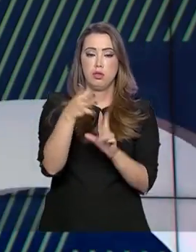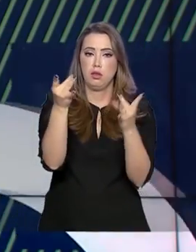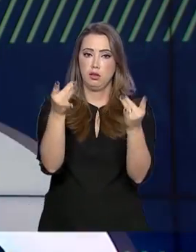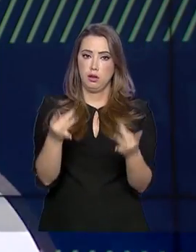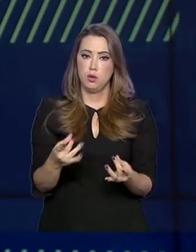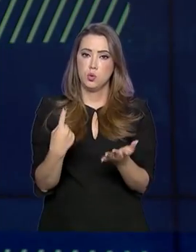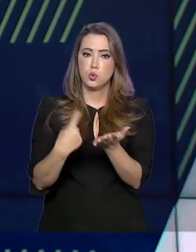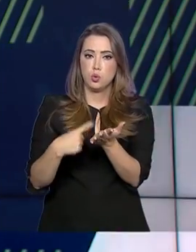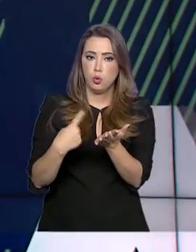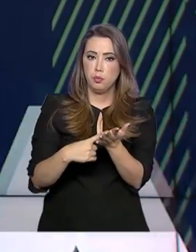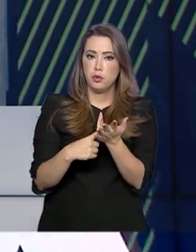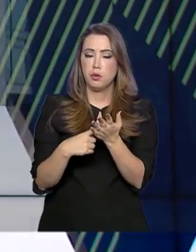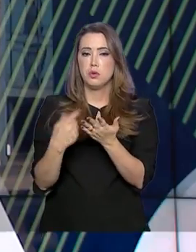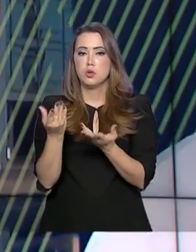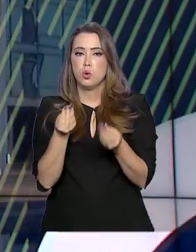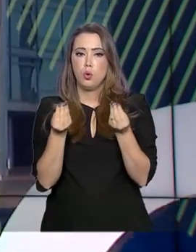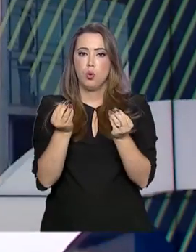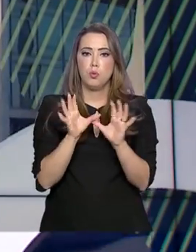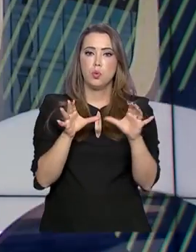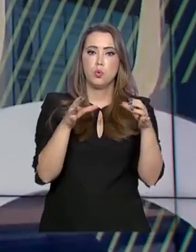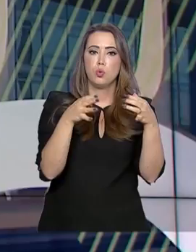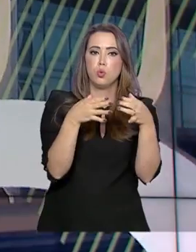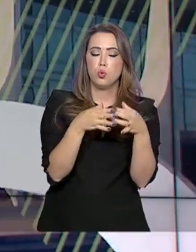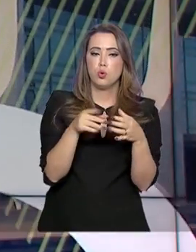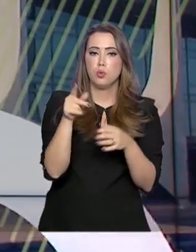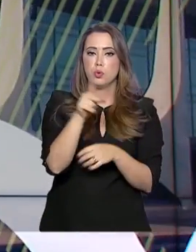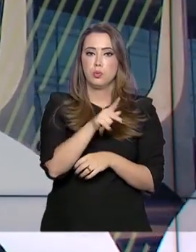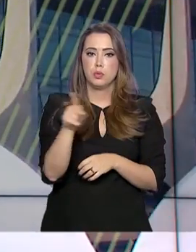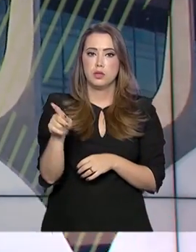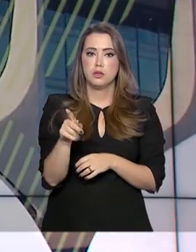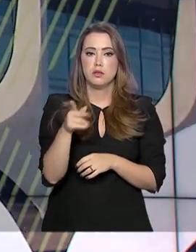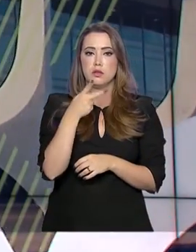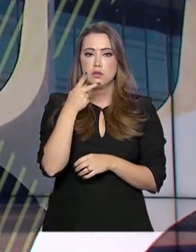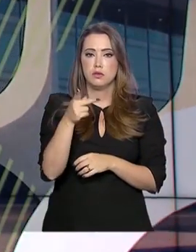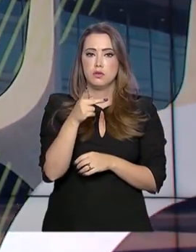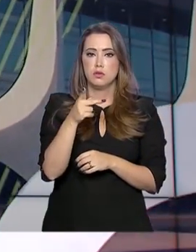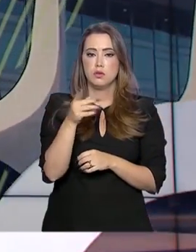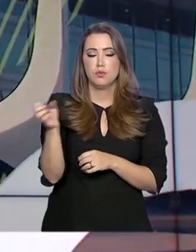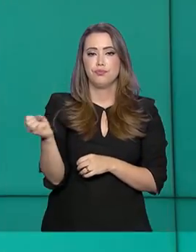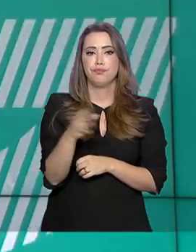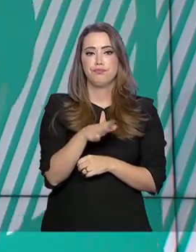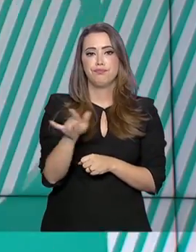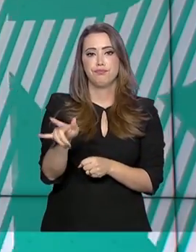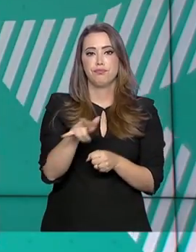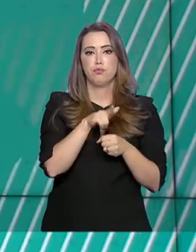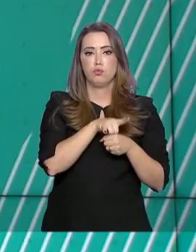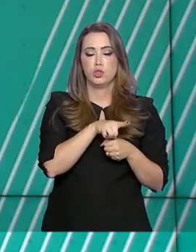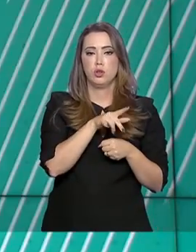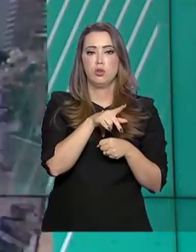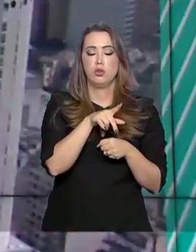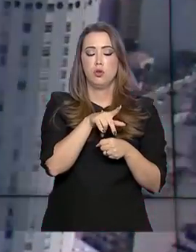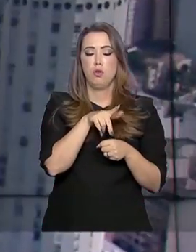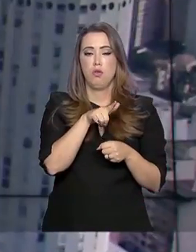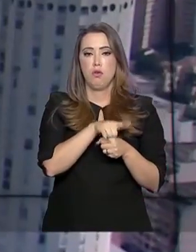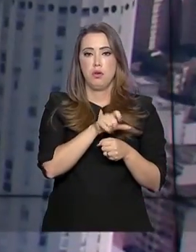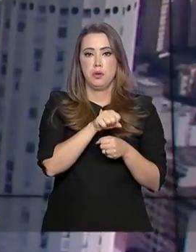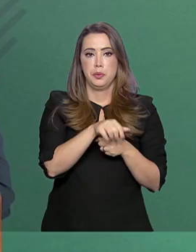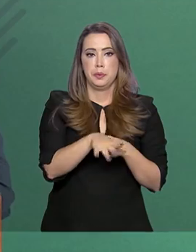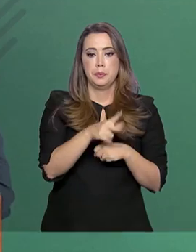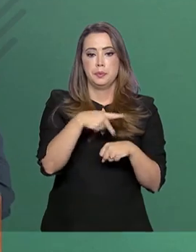destacou os cuidados com a comitiva do presidente em relação ao novo coronavírus no país americano.